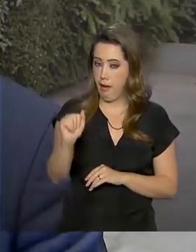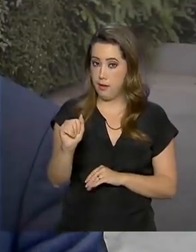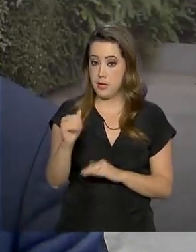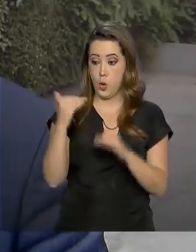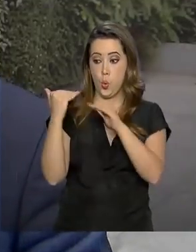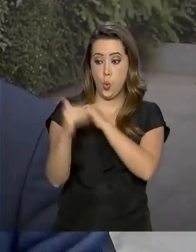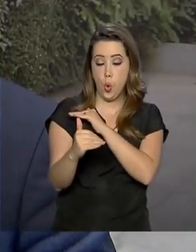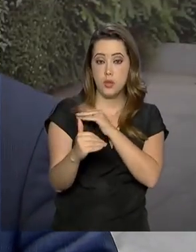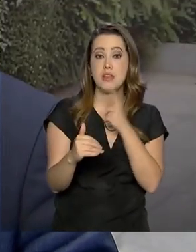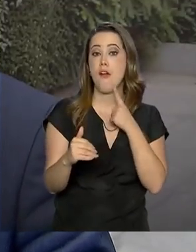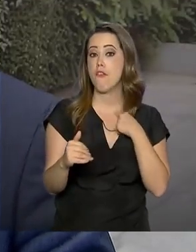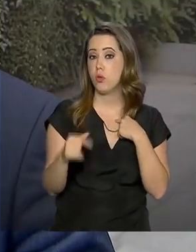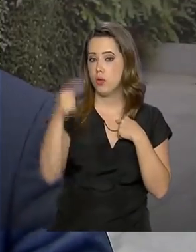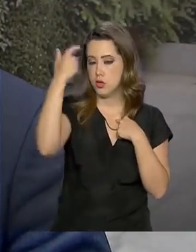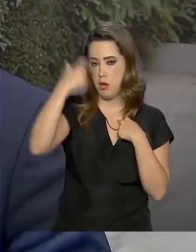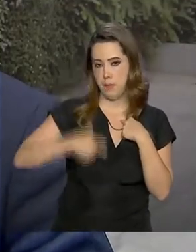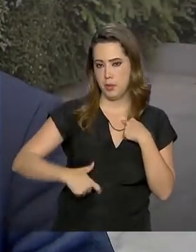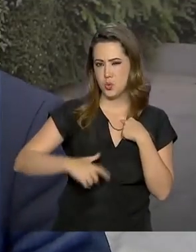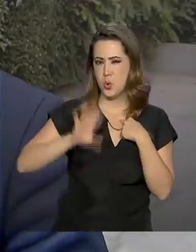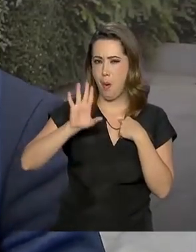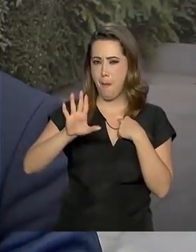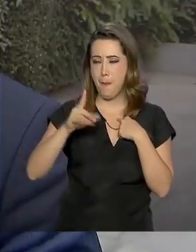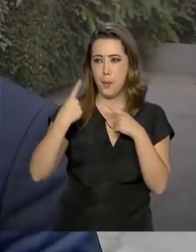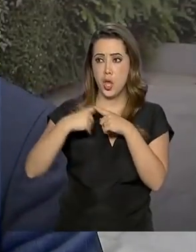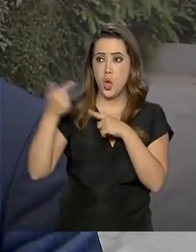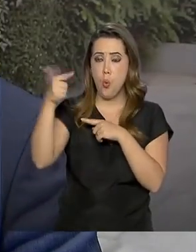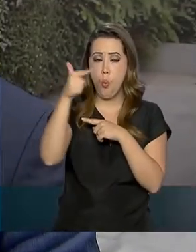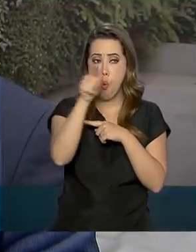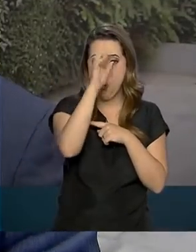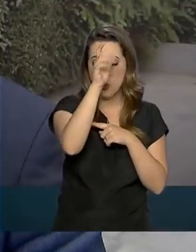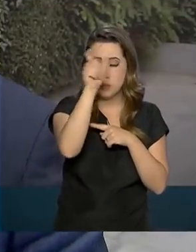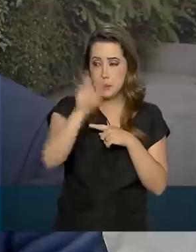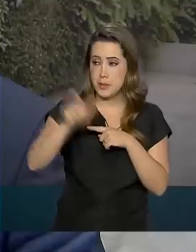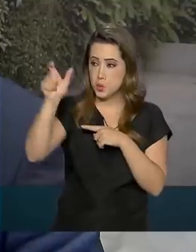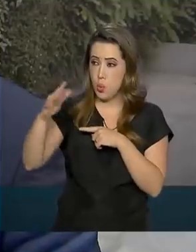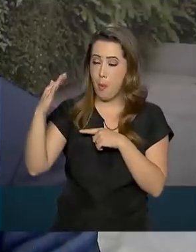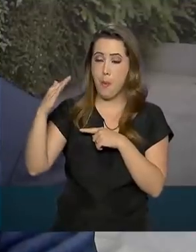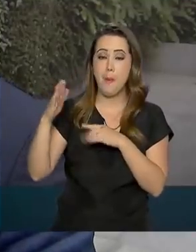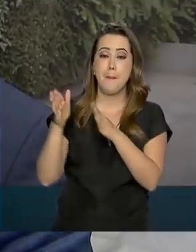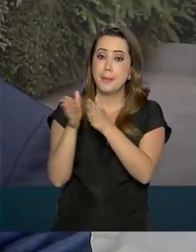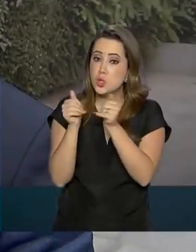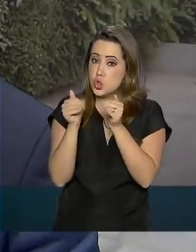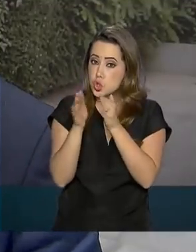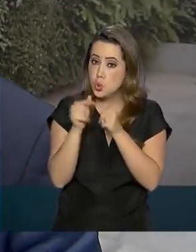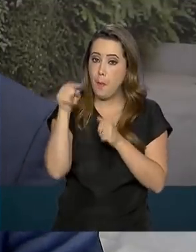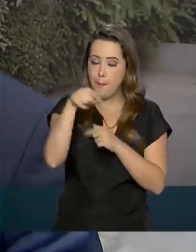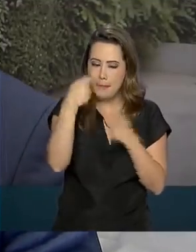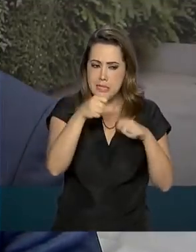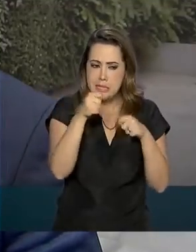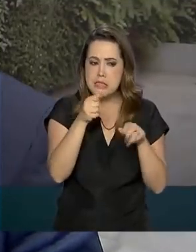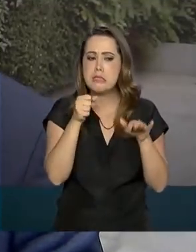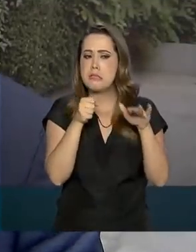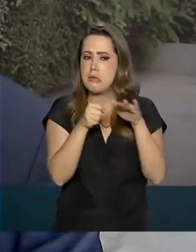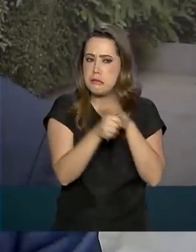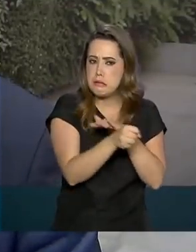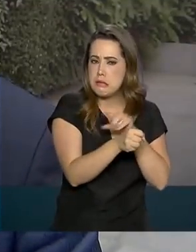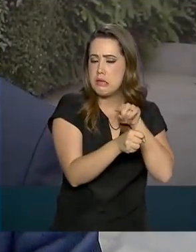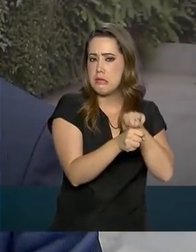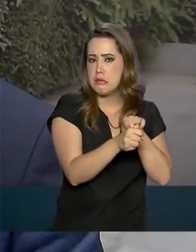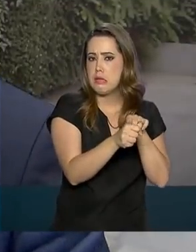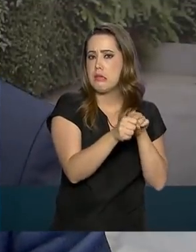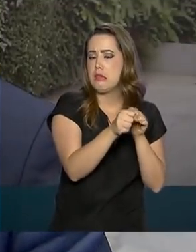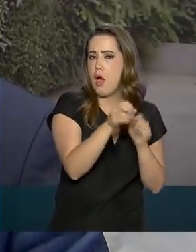a vontade do indivíduo, em geral, a pedido de familiares ou de outras pessoas, como autoridades